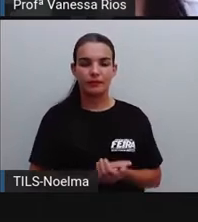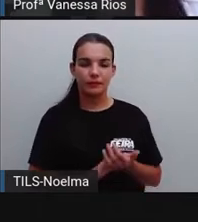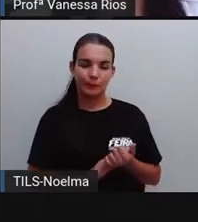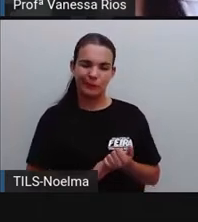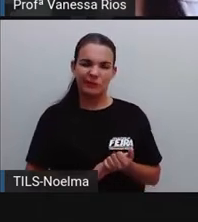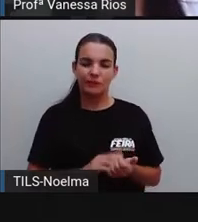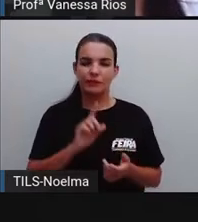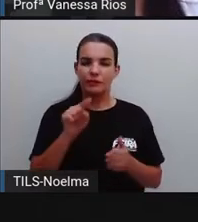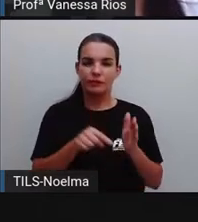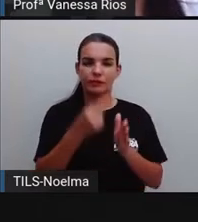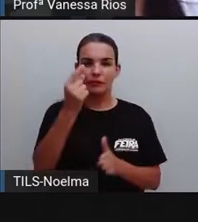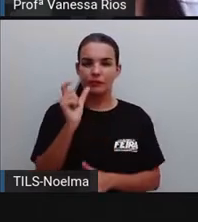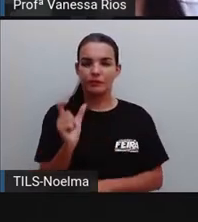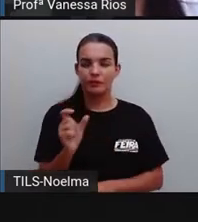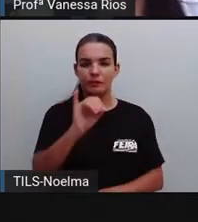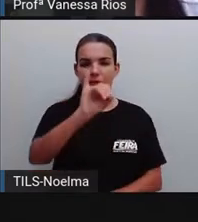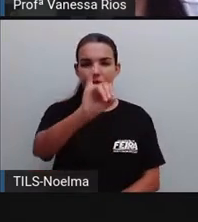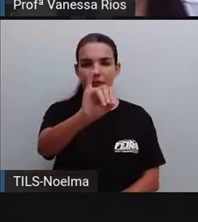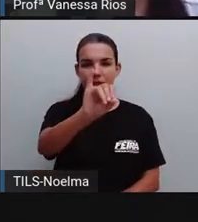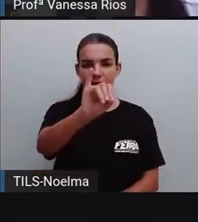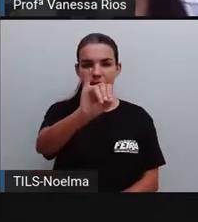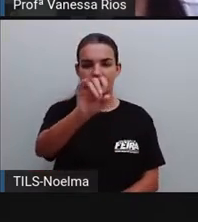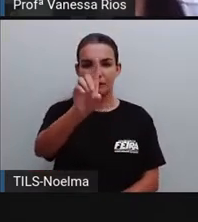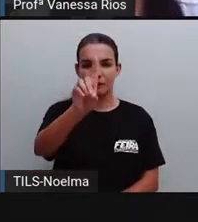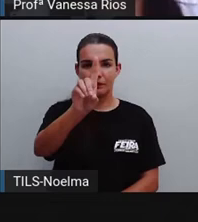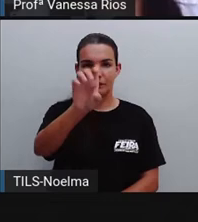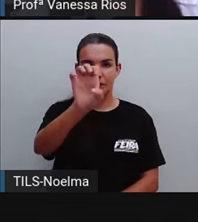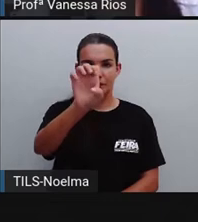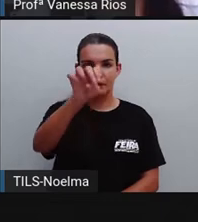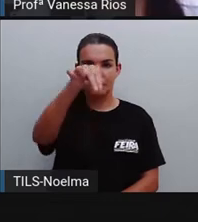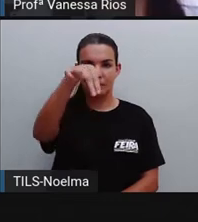Identificar. Vou repetir.